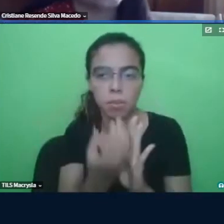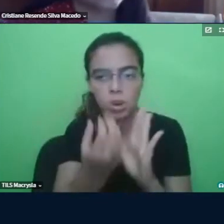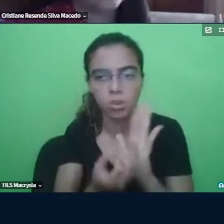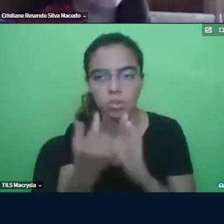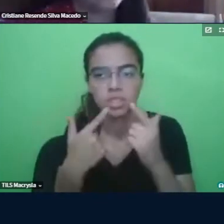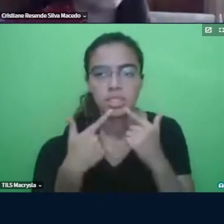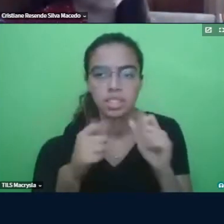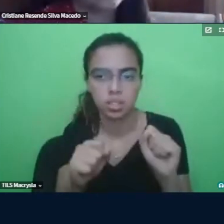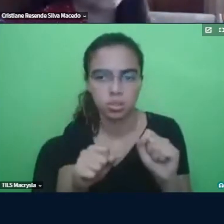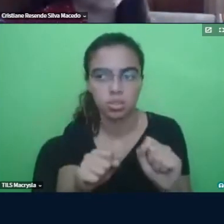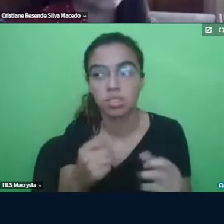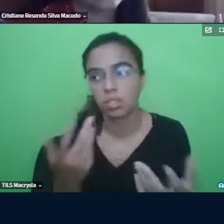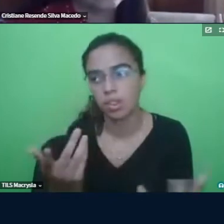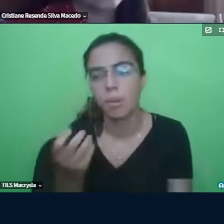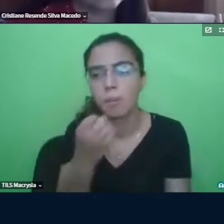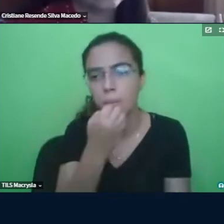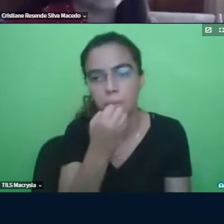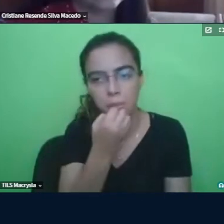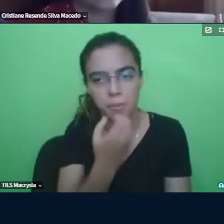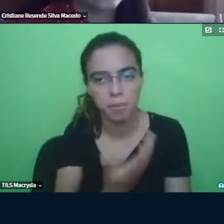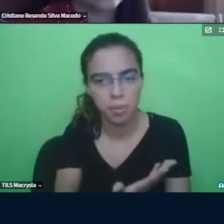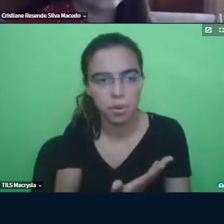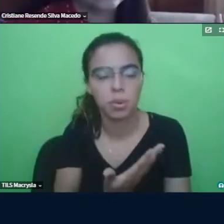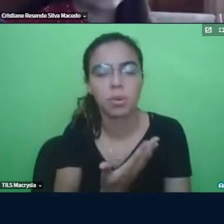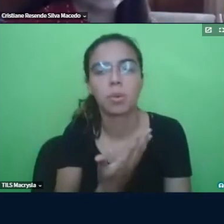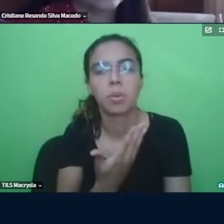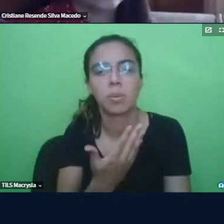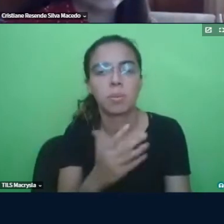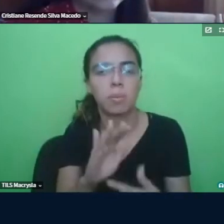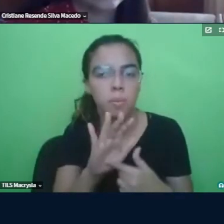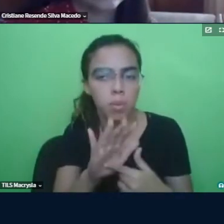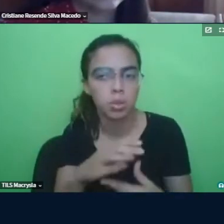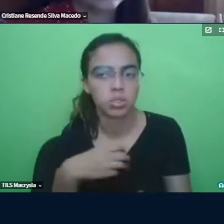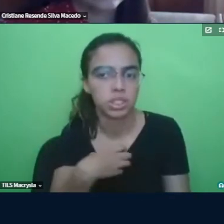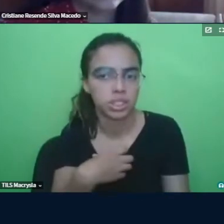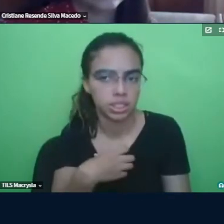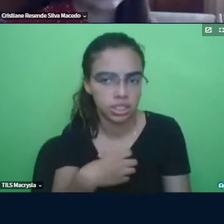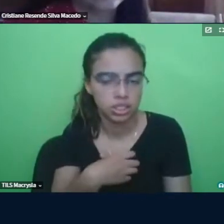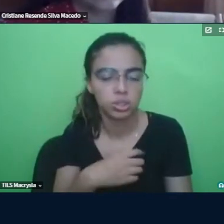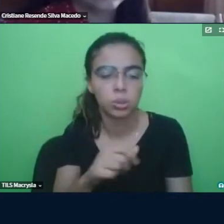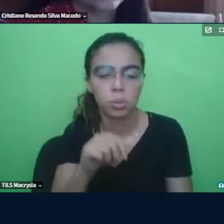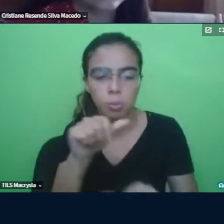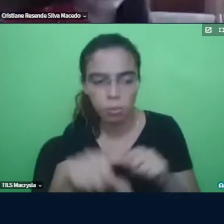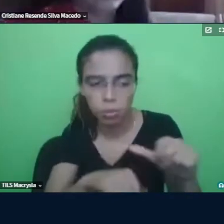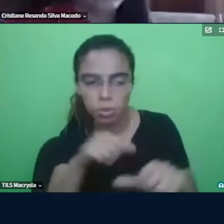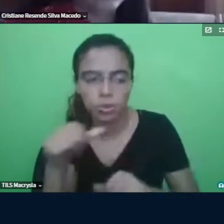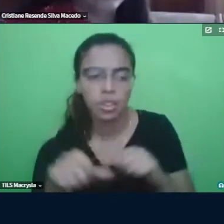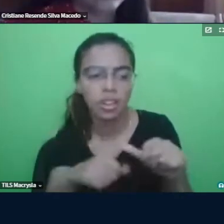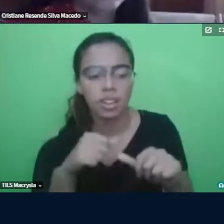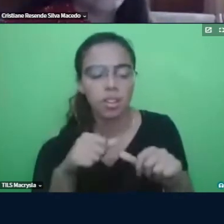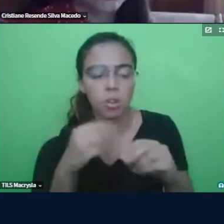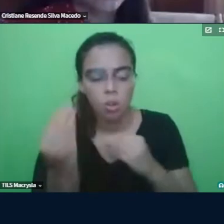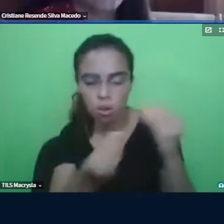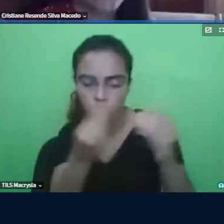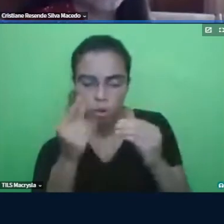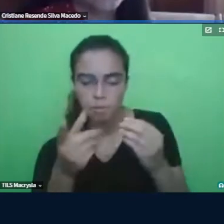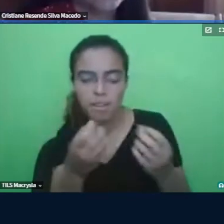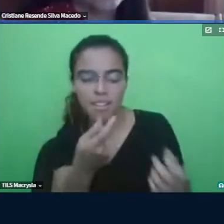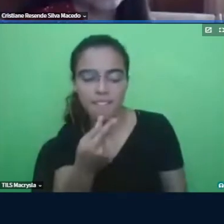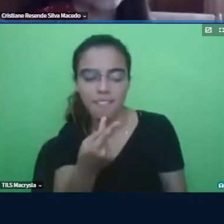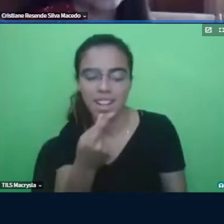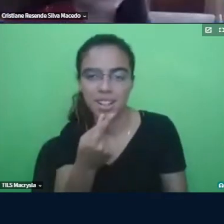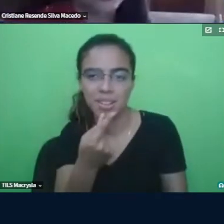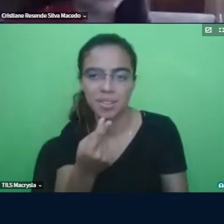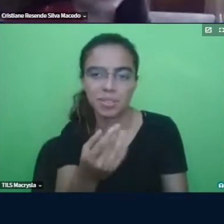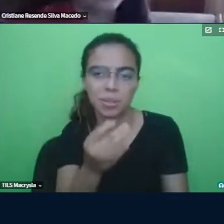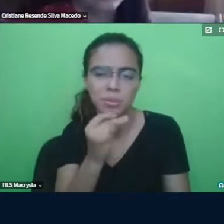é bom você deixar deixar o sentido e você editar o depoimento com essas questões